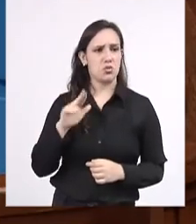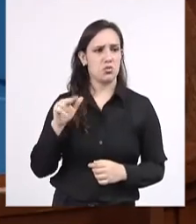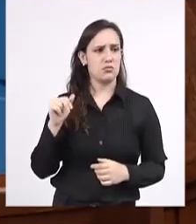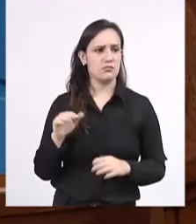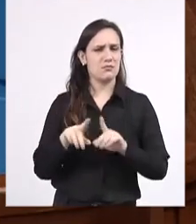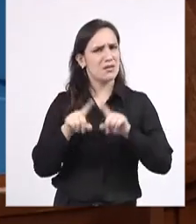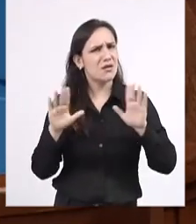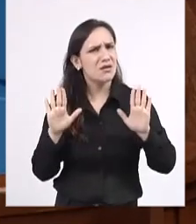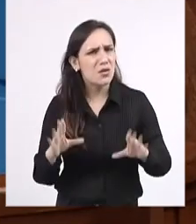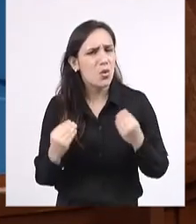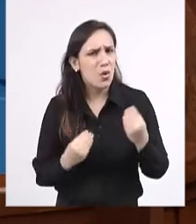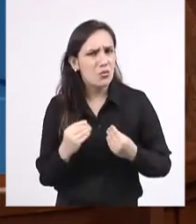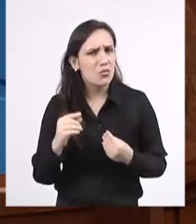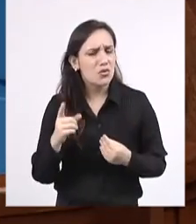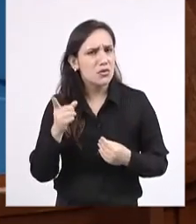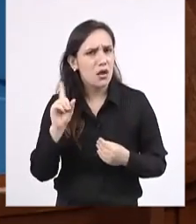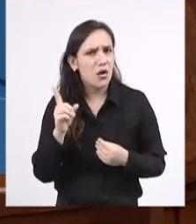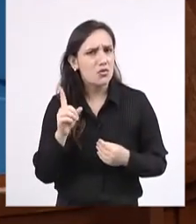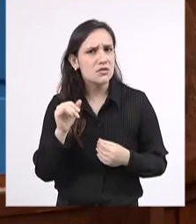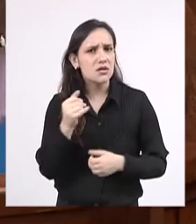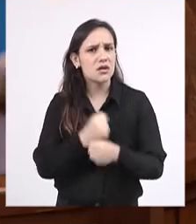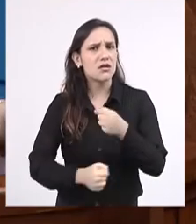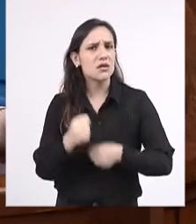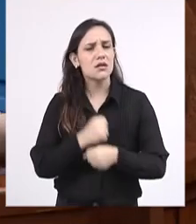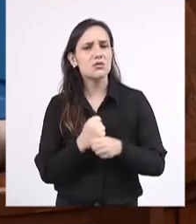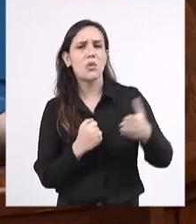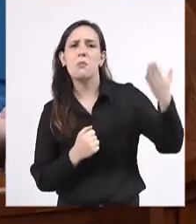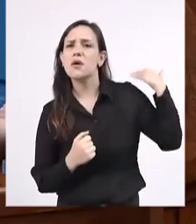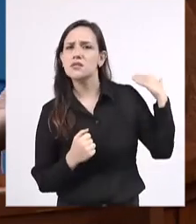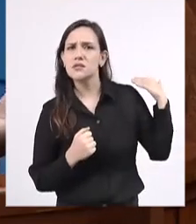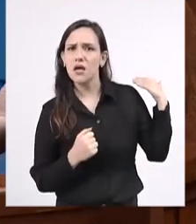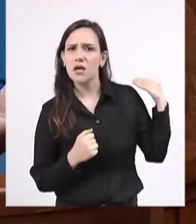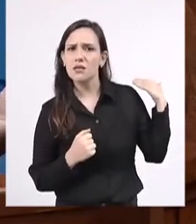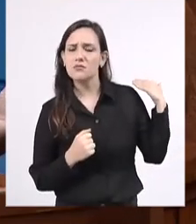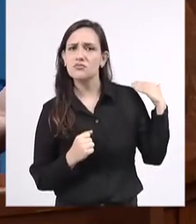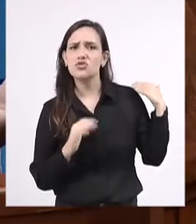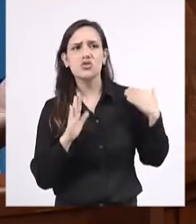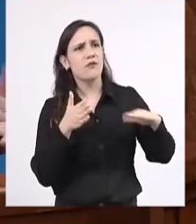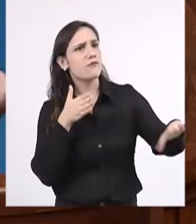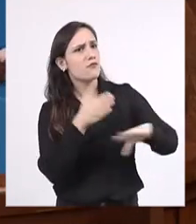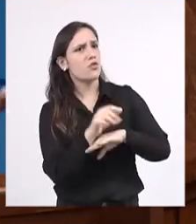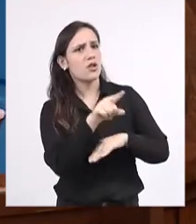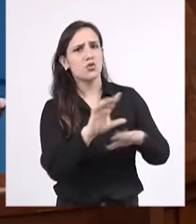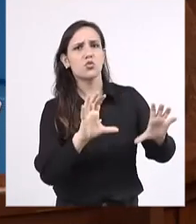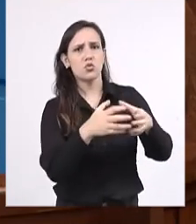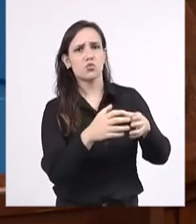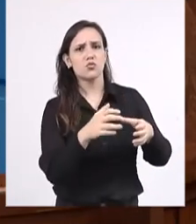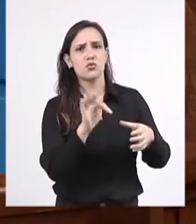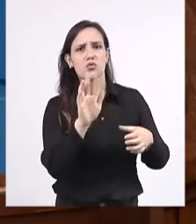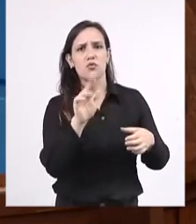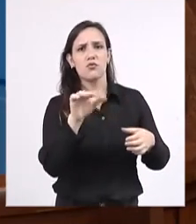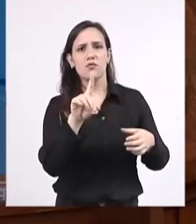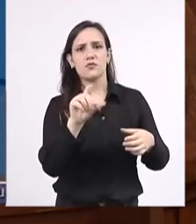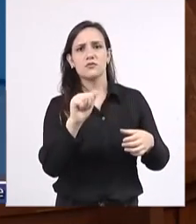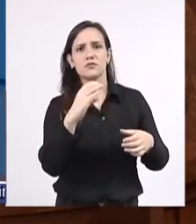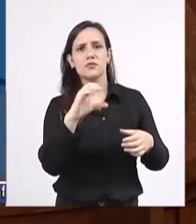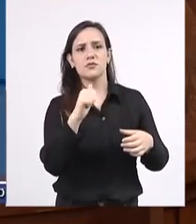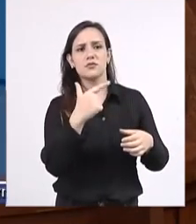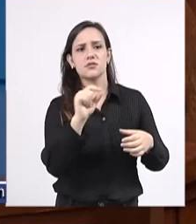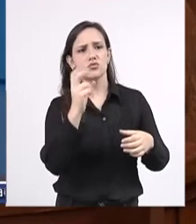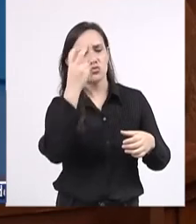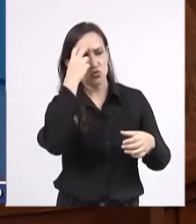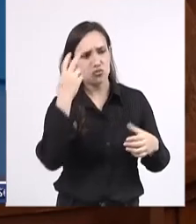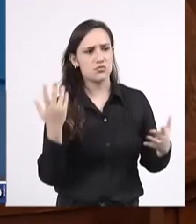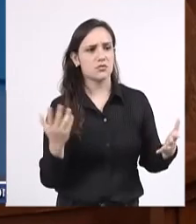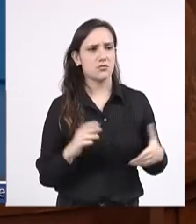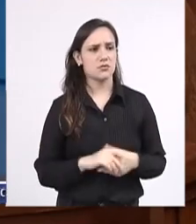movimento está acontecendo, e inclusive protocolou na Fundação de Cultura, o pedido de tombamento, e